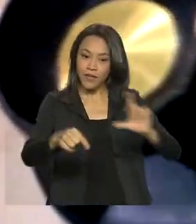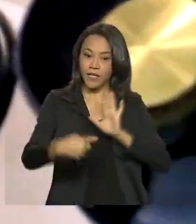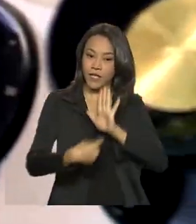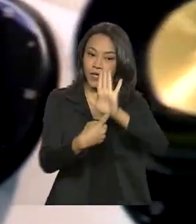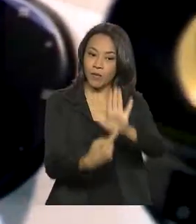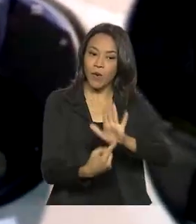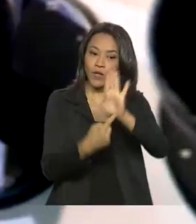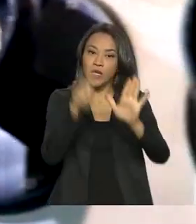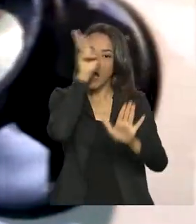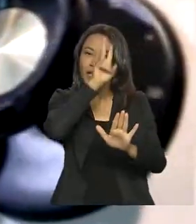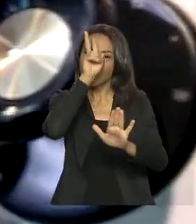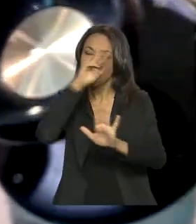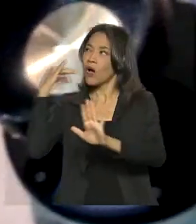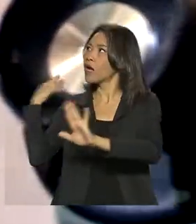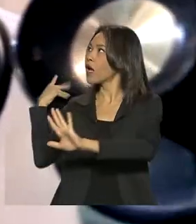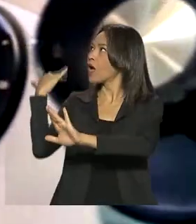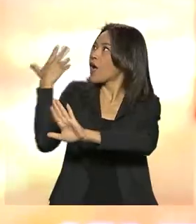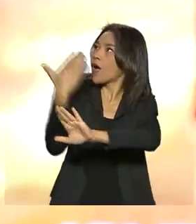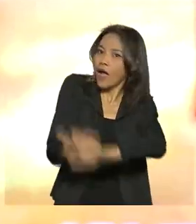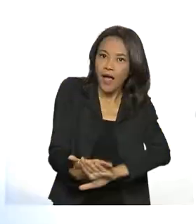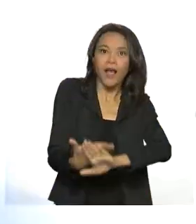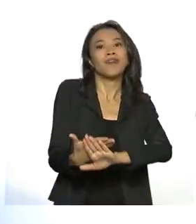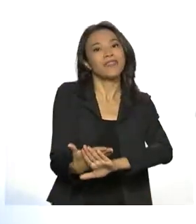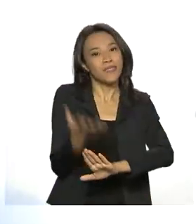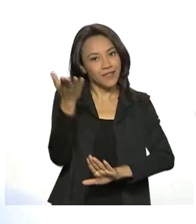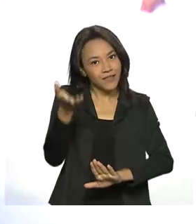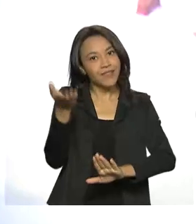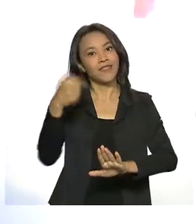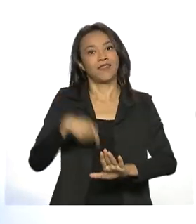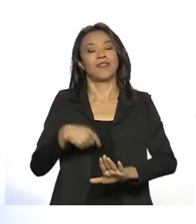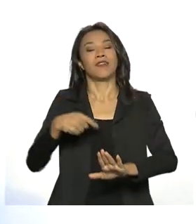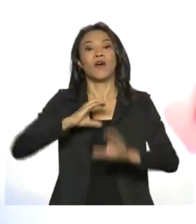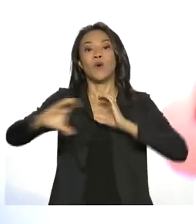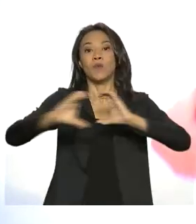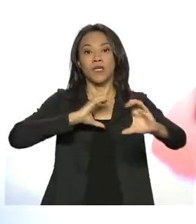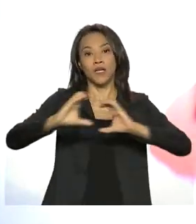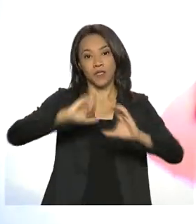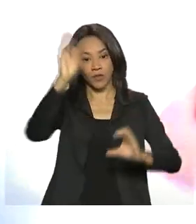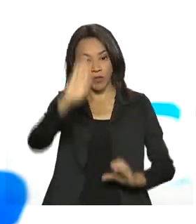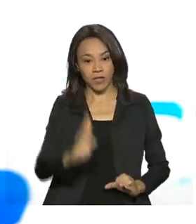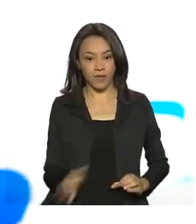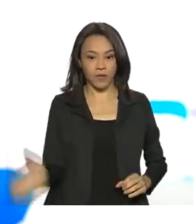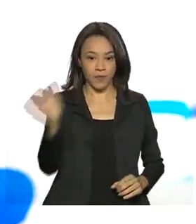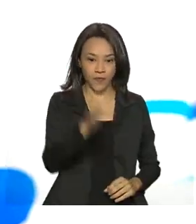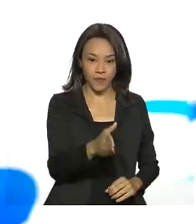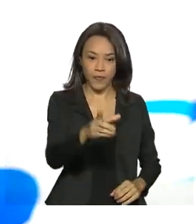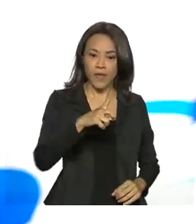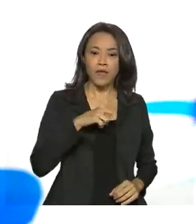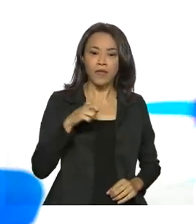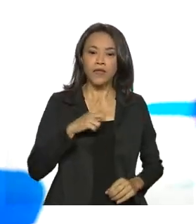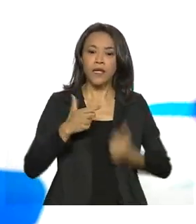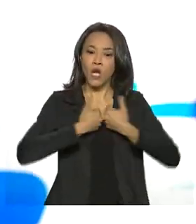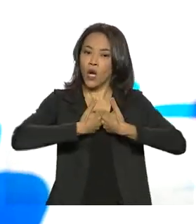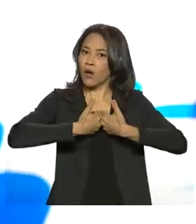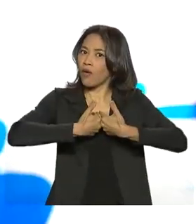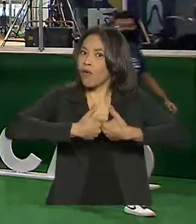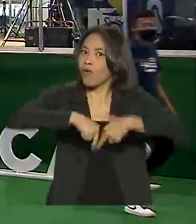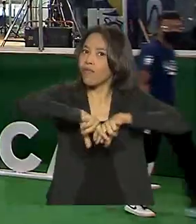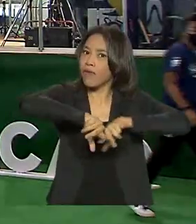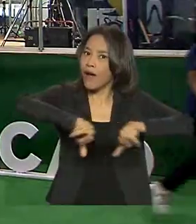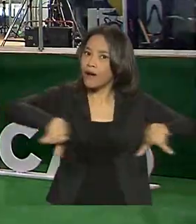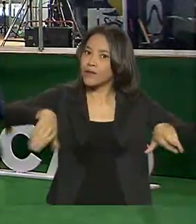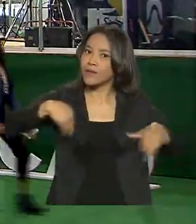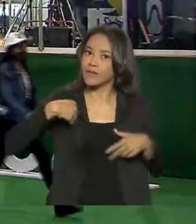da comunicação pública no país. Tem muita coisa interessante. Quando você busca fundo, você vê uma área muito legal.